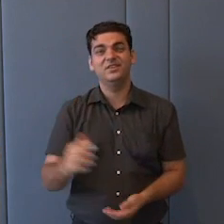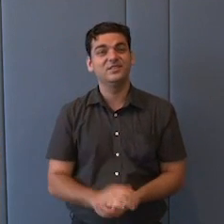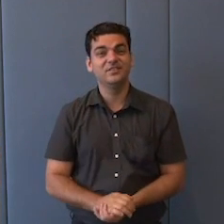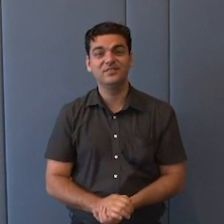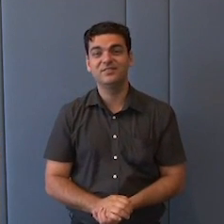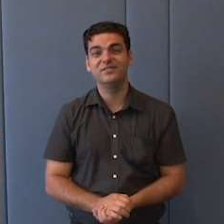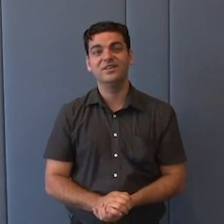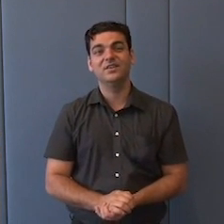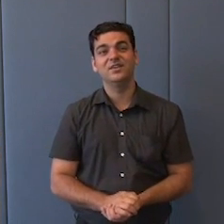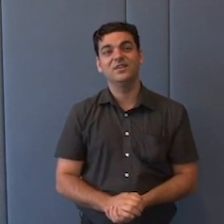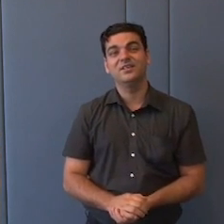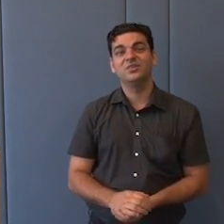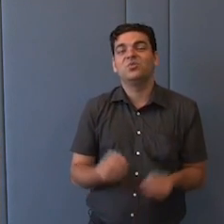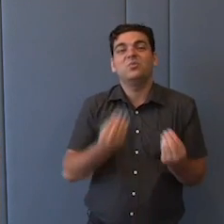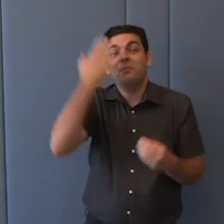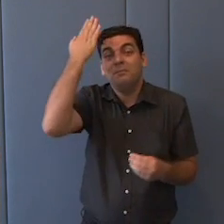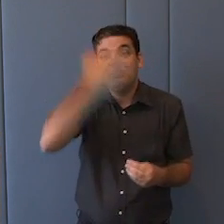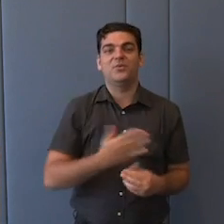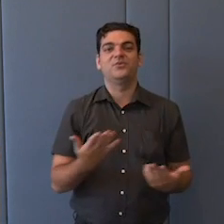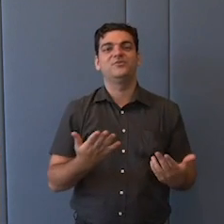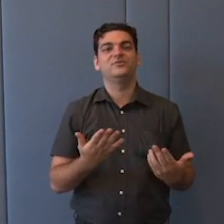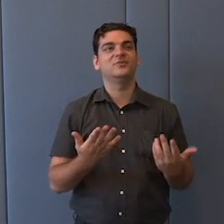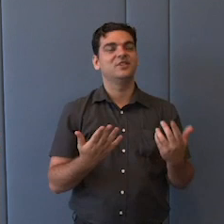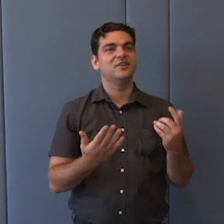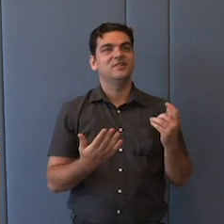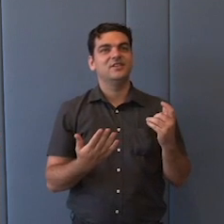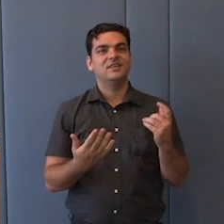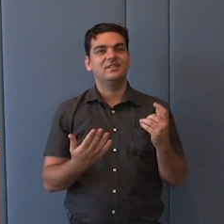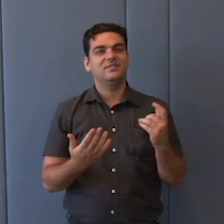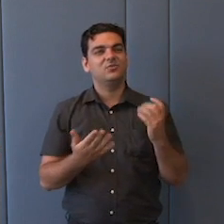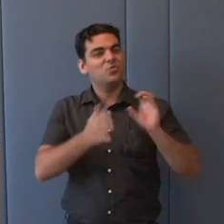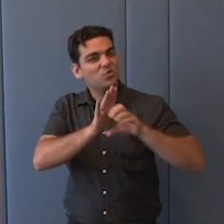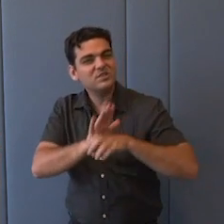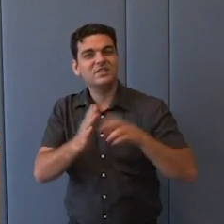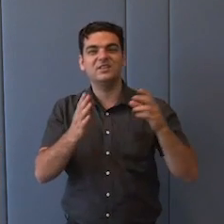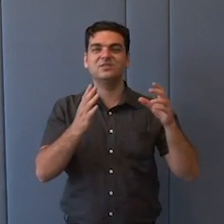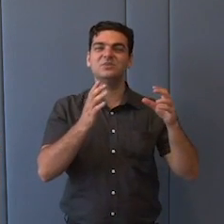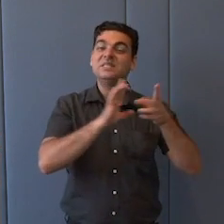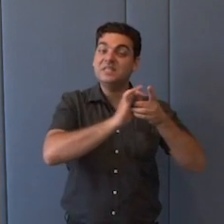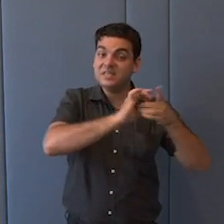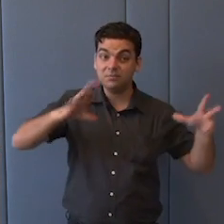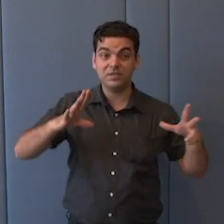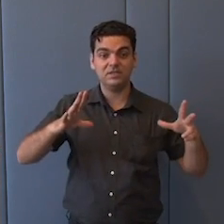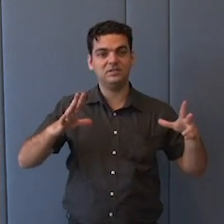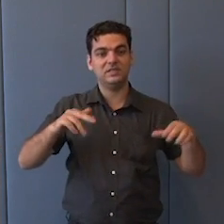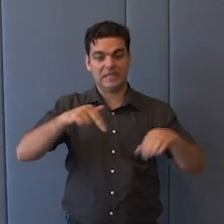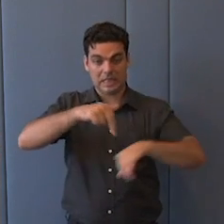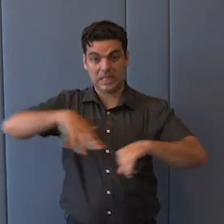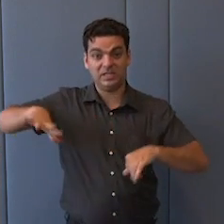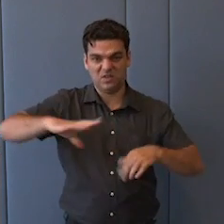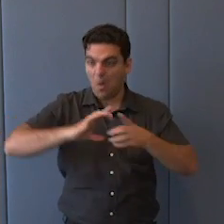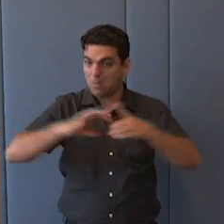institucional, que, claro, é um dos aspectos essenciais. Mas, claro, sobretudo nesse mundo